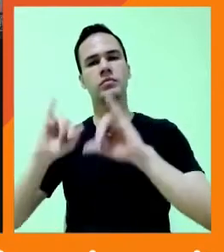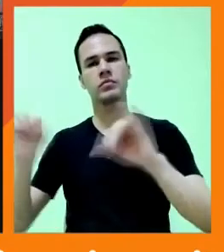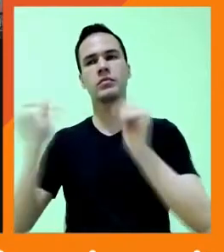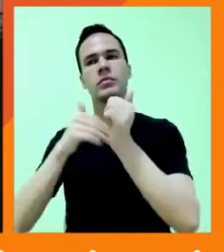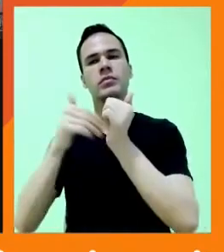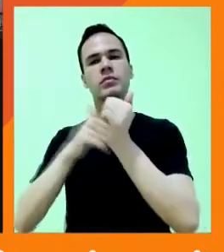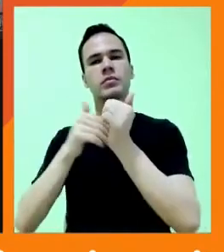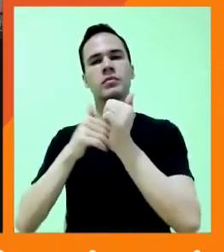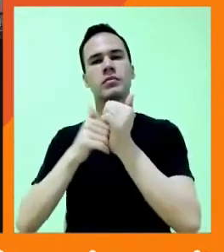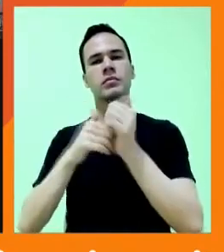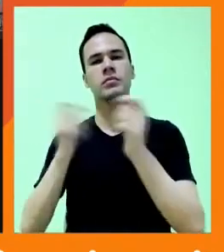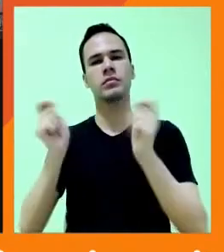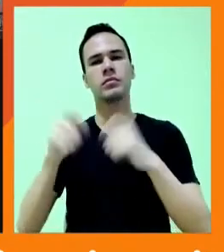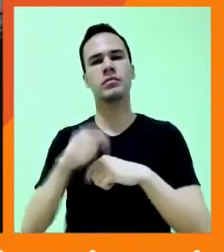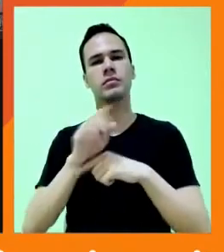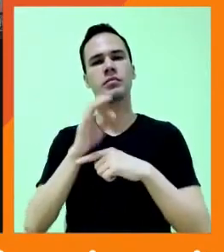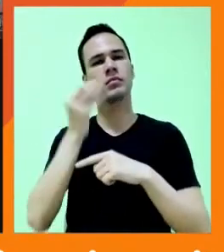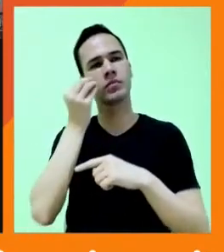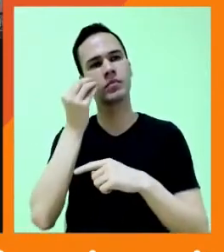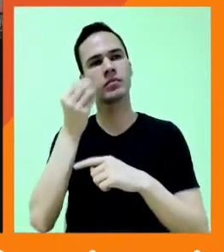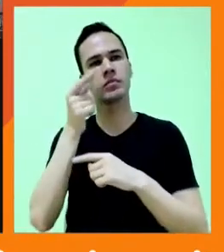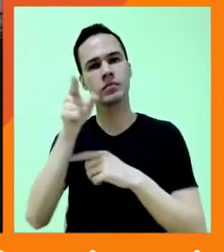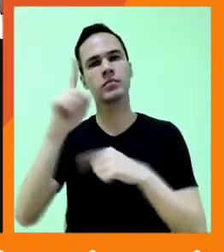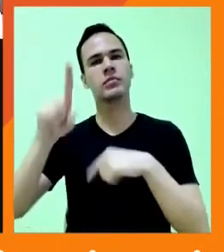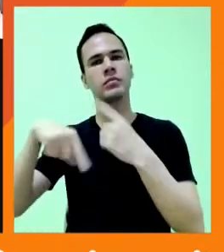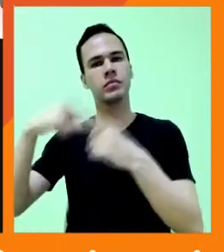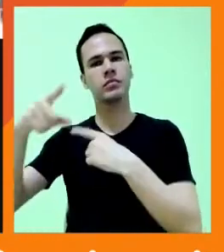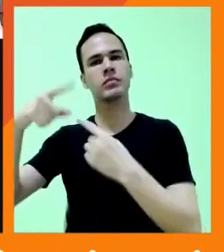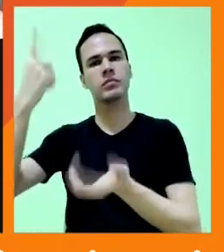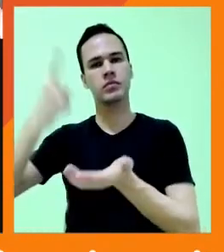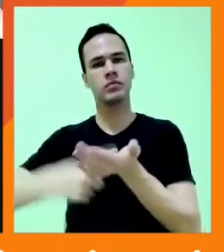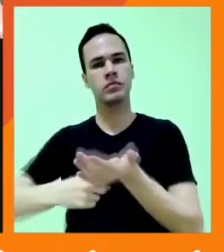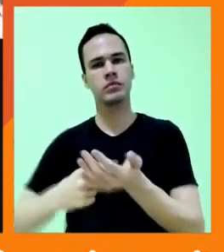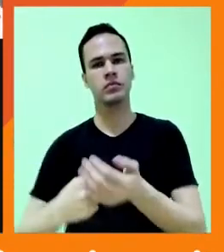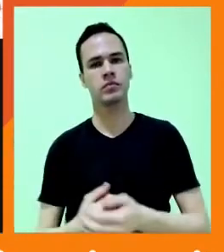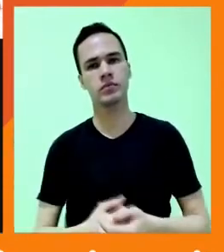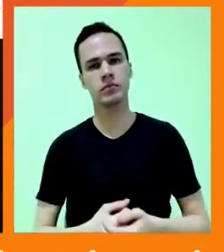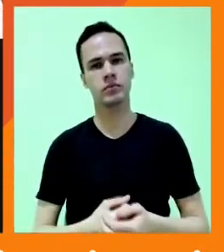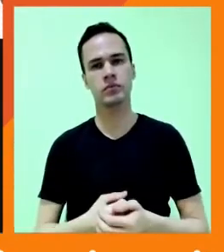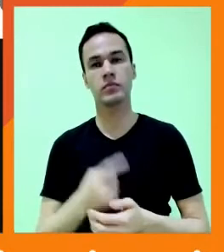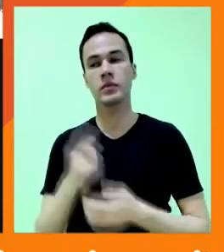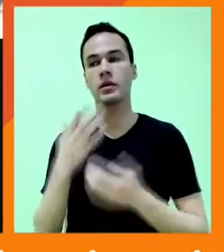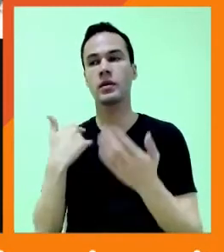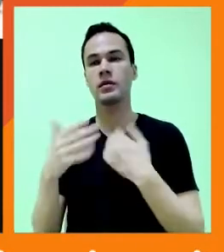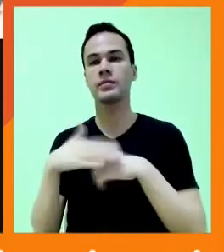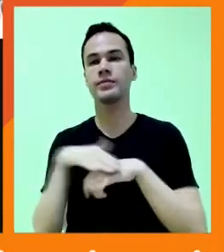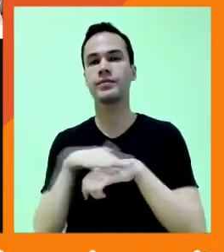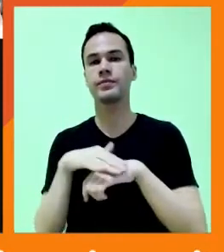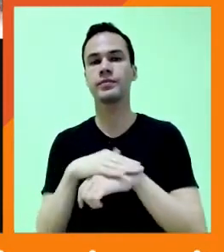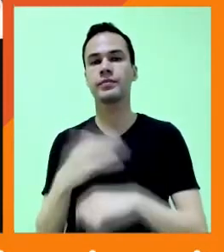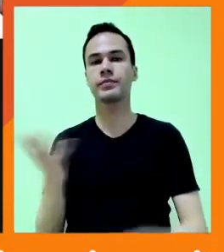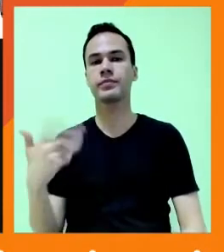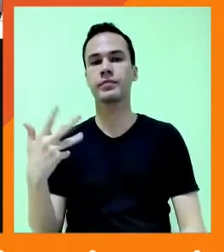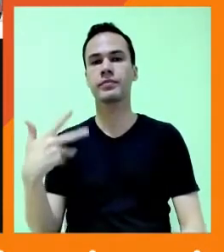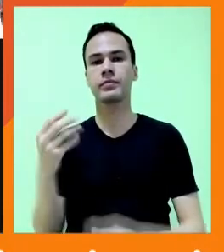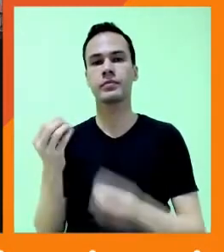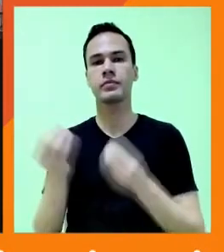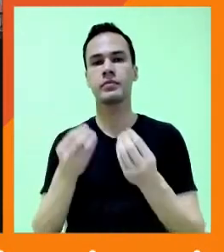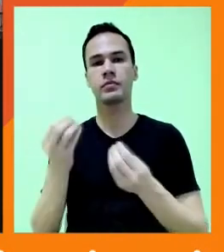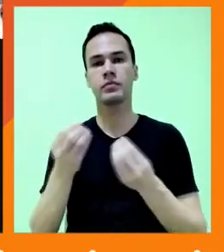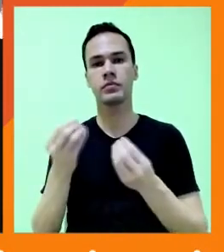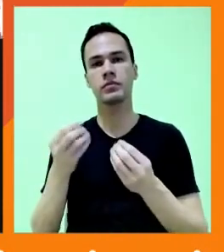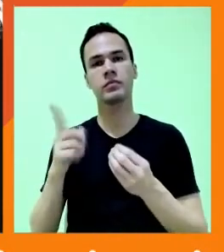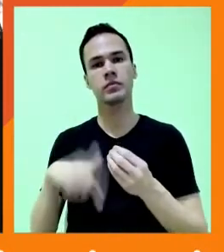tentar fechar uma publicidade no outro momento. Quais são as conversas urgentes? Como é que a gente navega